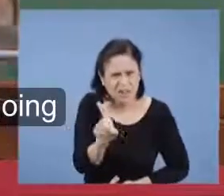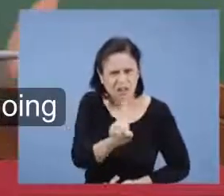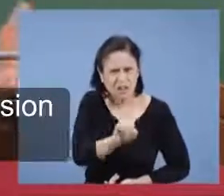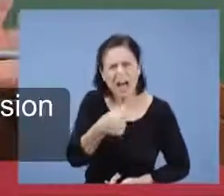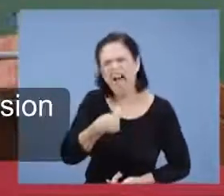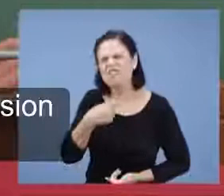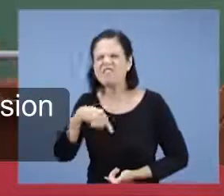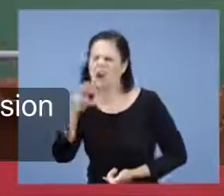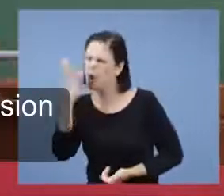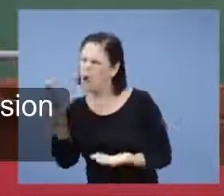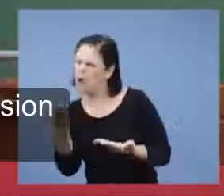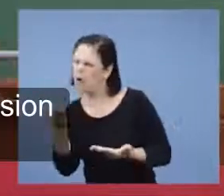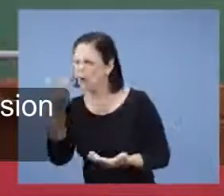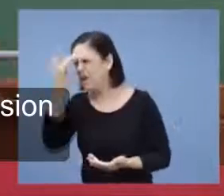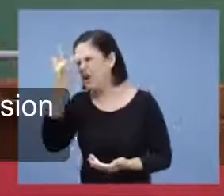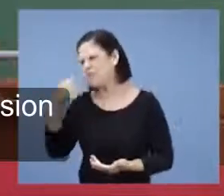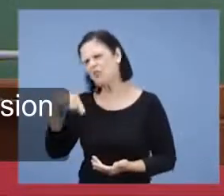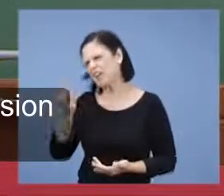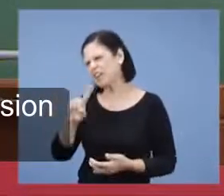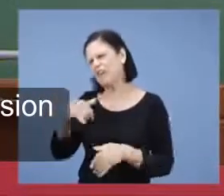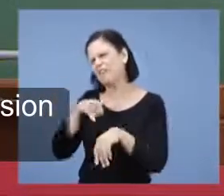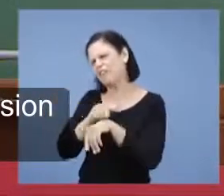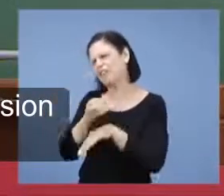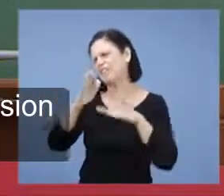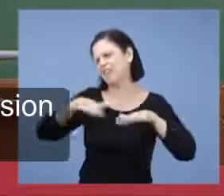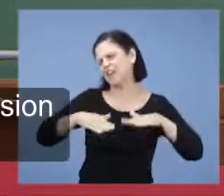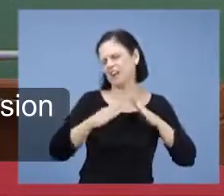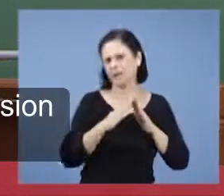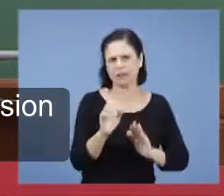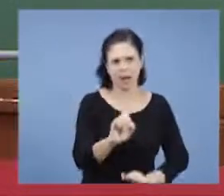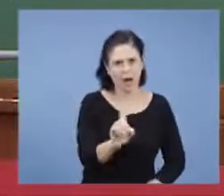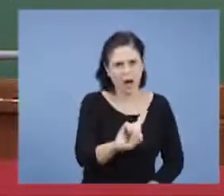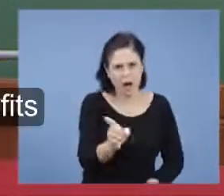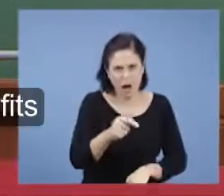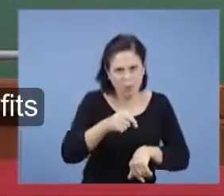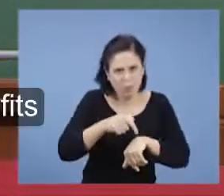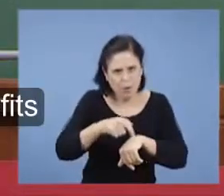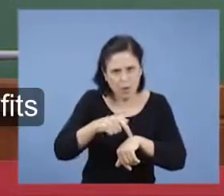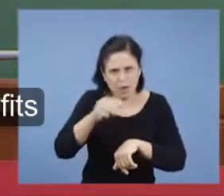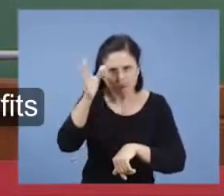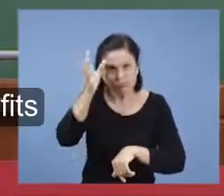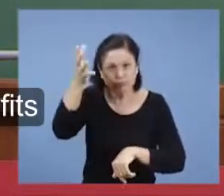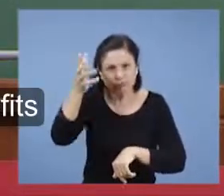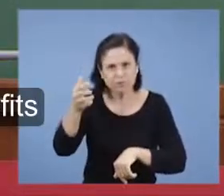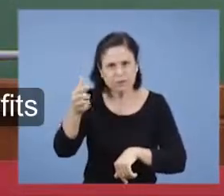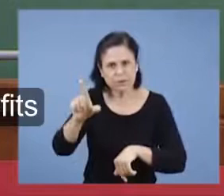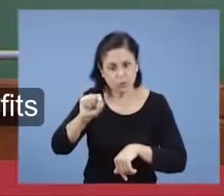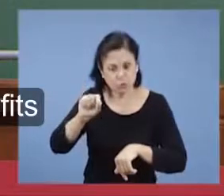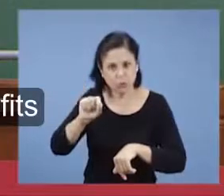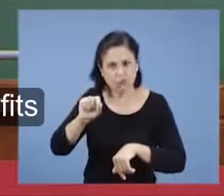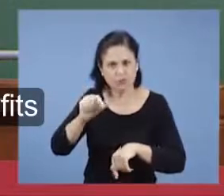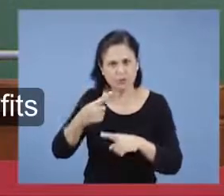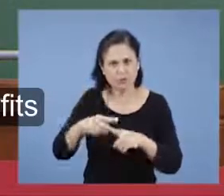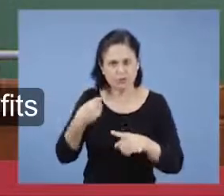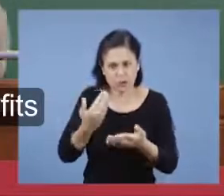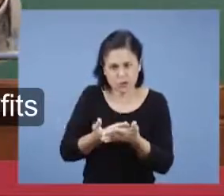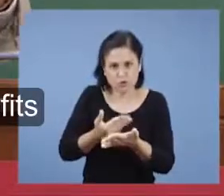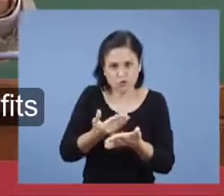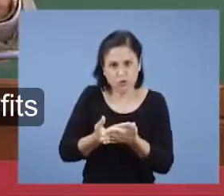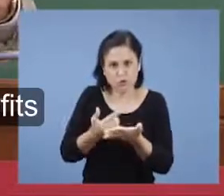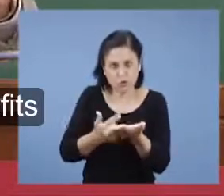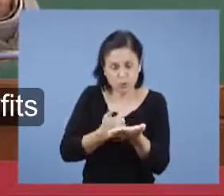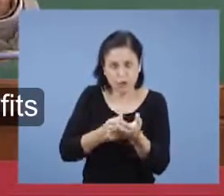Eu vou hoje, mas não vou amanhã. Não existe isso. A decisão agora, estamos num livro que nos